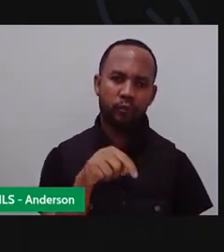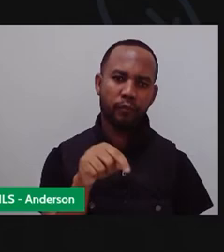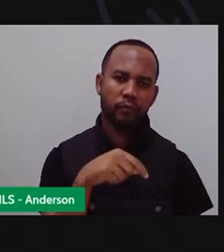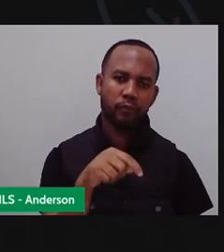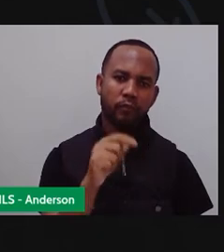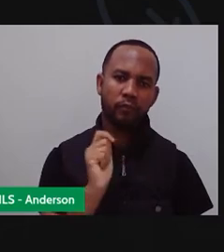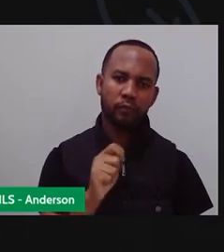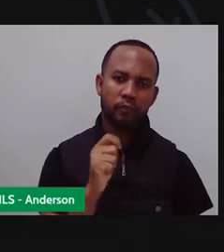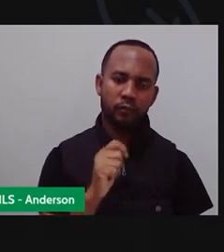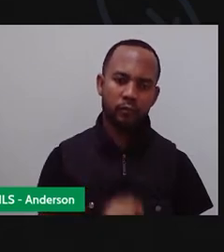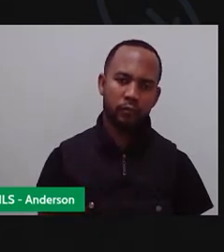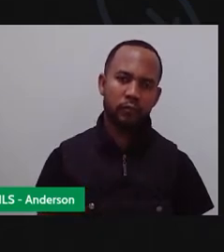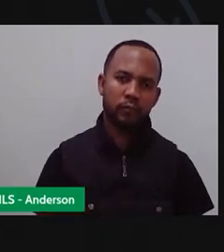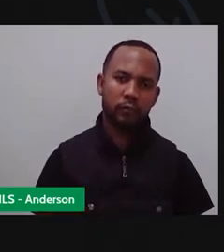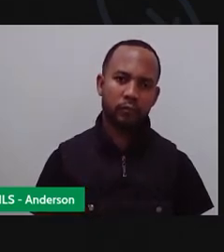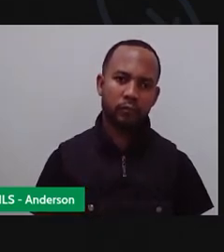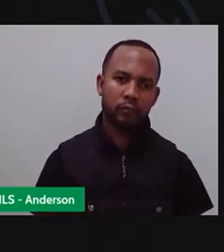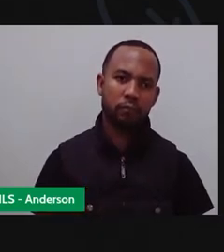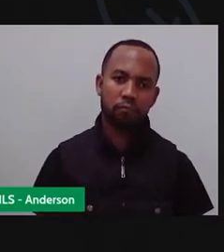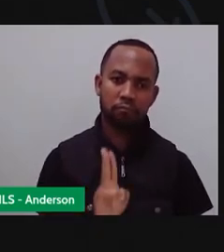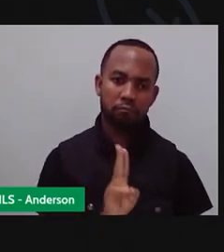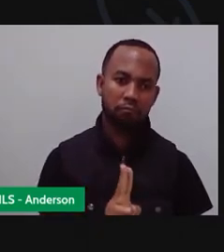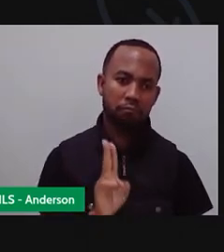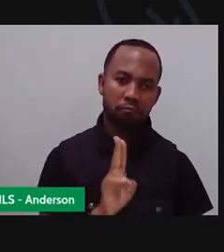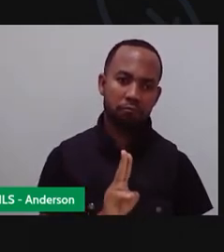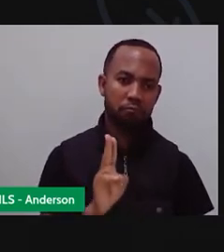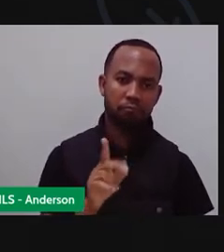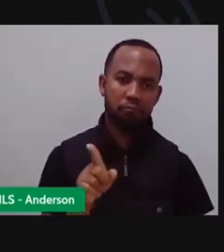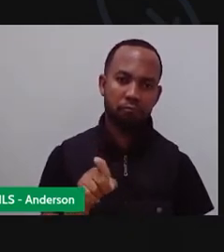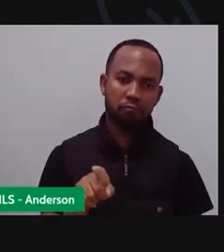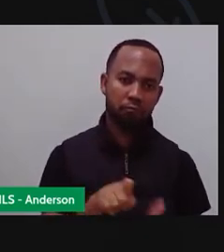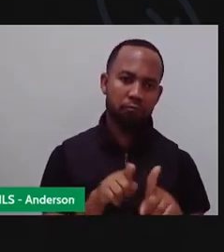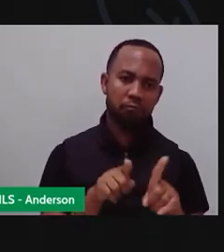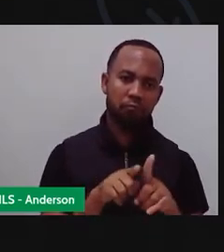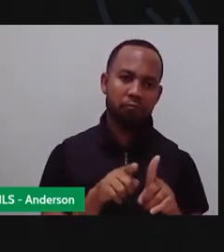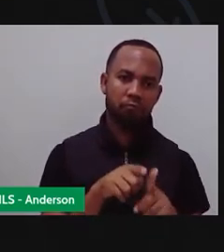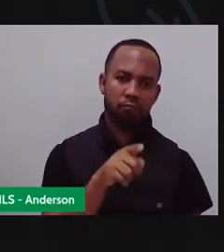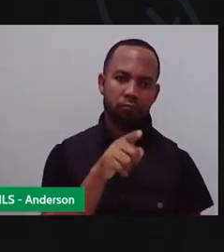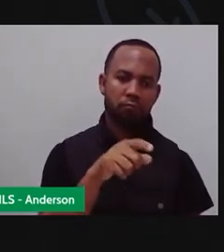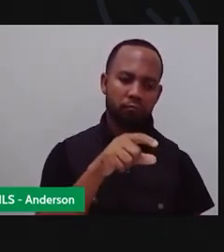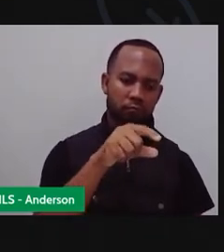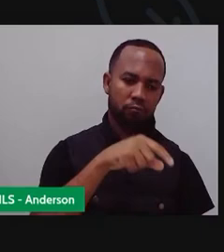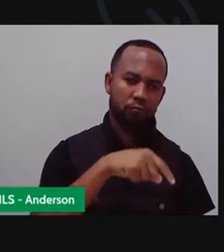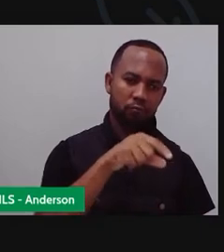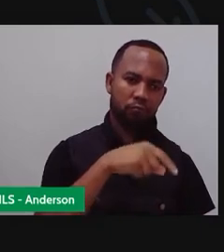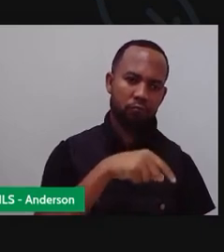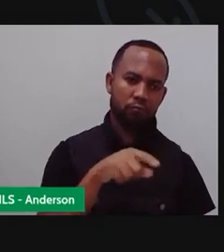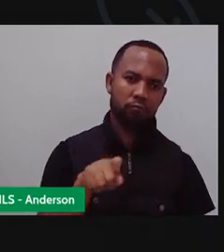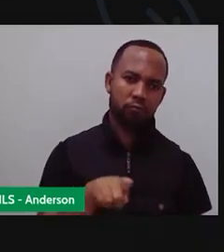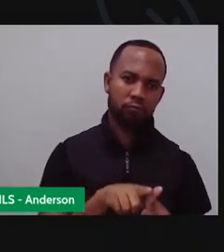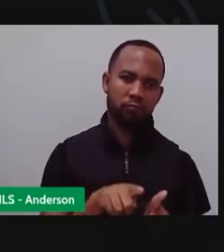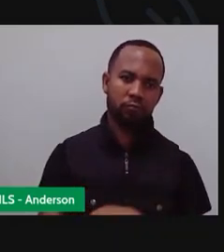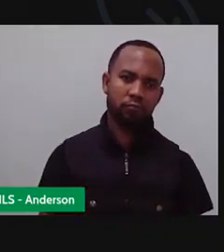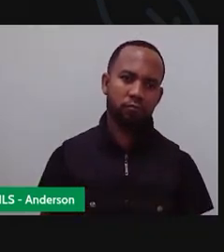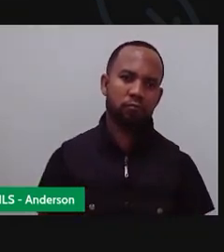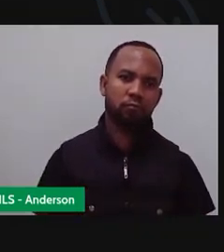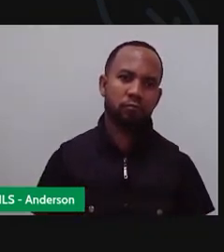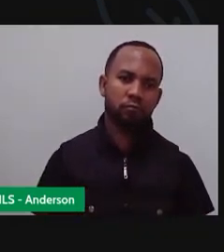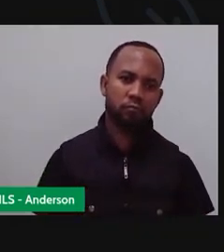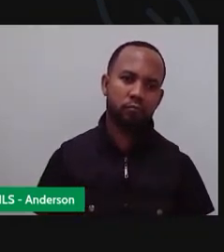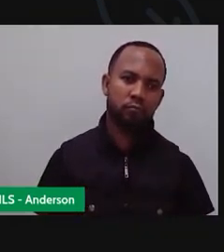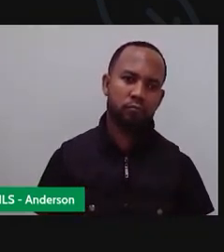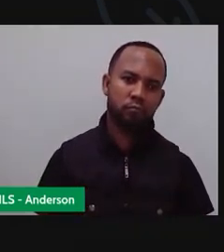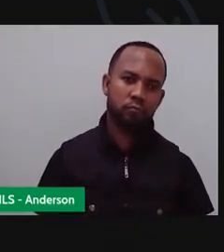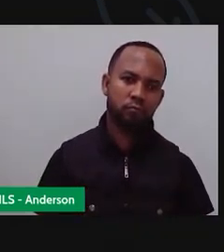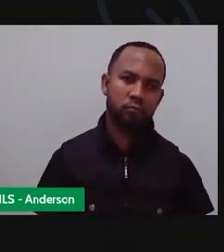E, né? Você pode utilizar hidrocor, piloto como esse aqui. E pode usar também hidrocor, tá? Então, a gente vai fazer o seguinte.